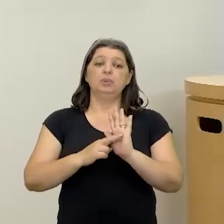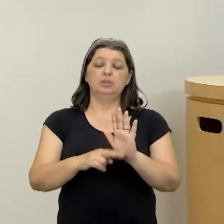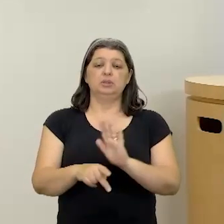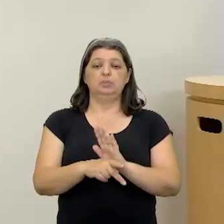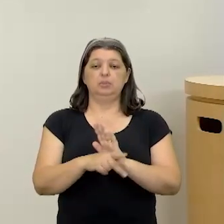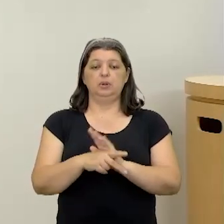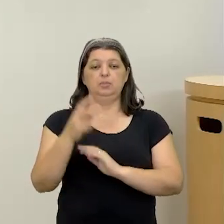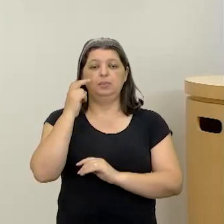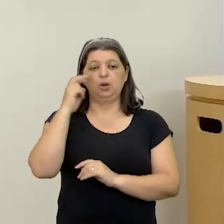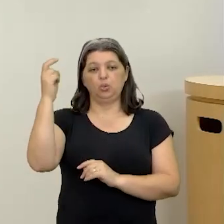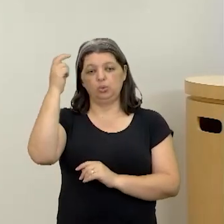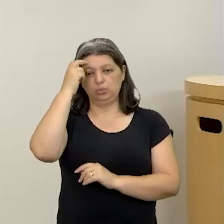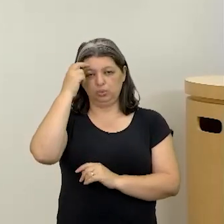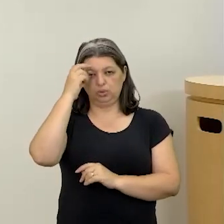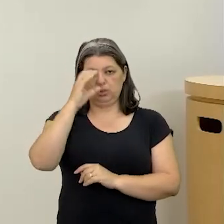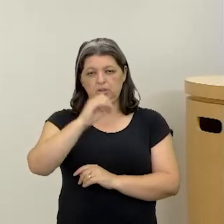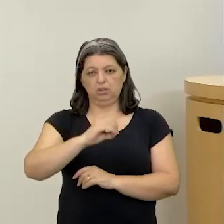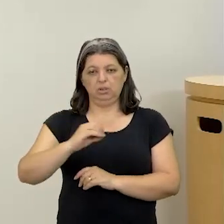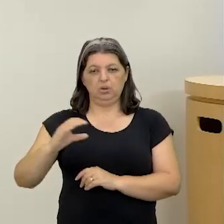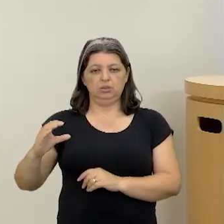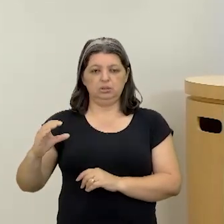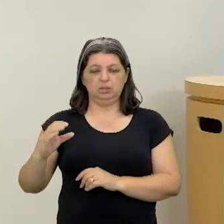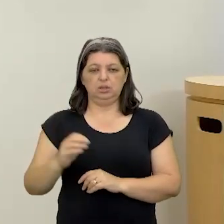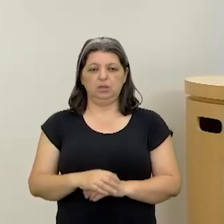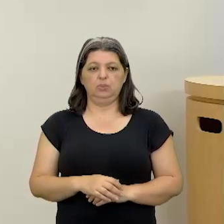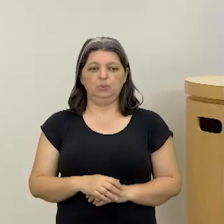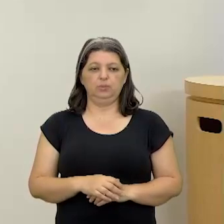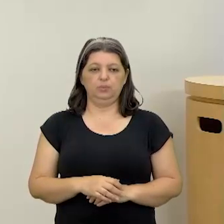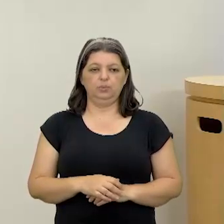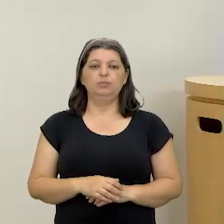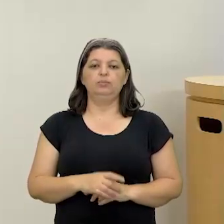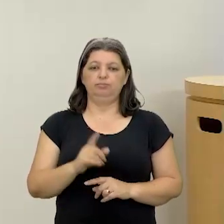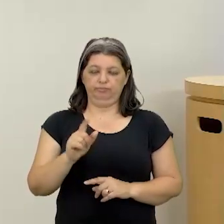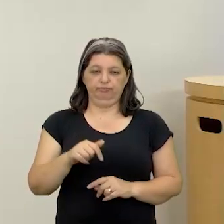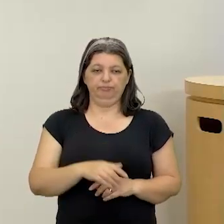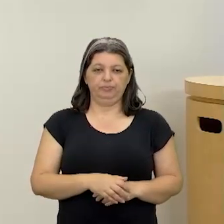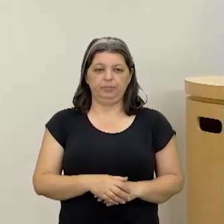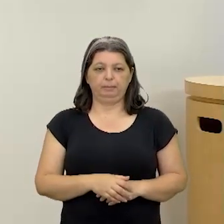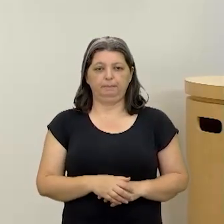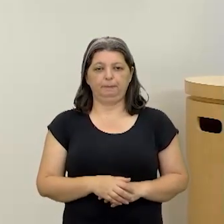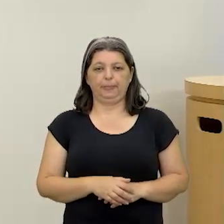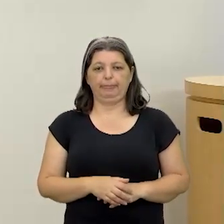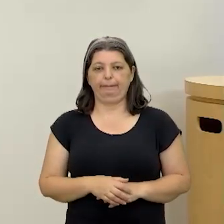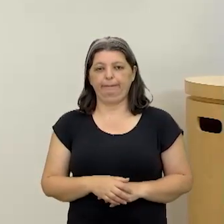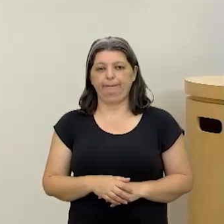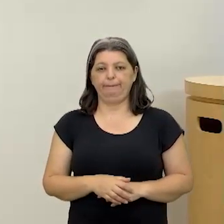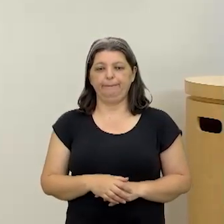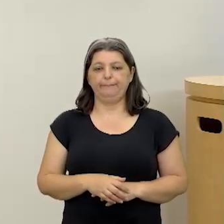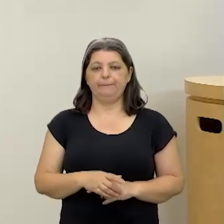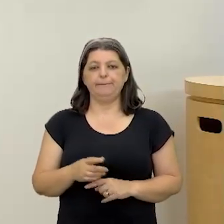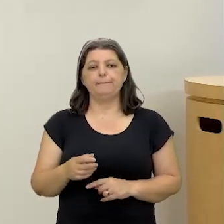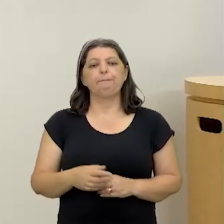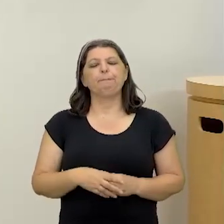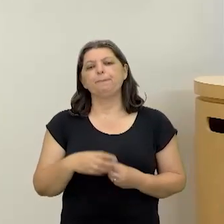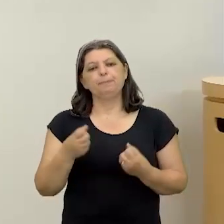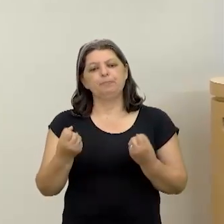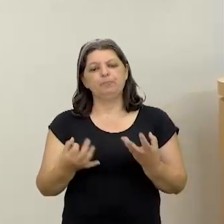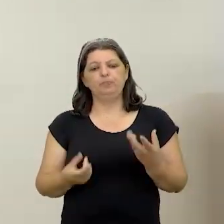ocidental. Nossa, chega a isso. Não, a coisa é séria. O mais curioso, vou fazer um comentário rápido, eu vou para um aqui.